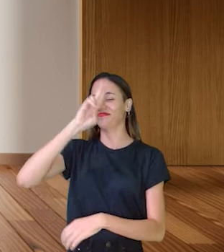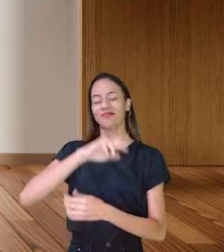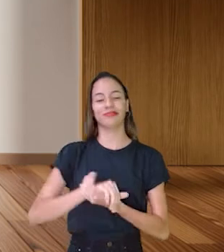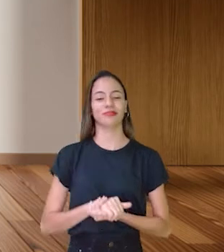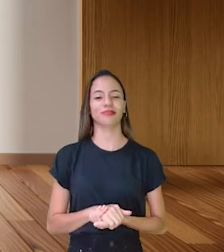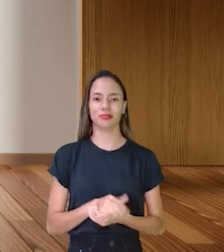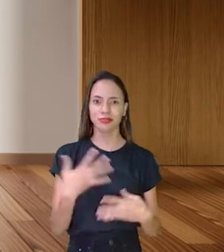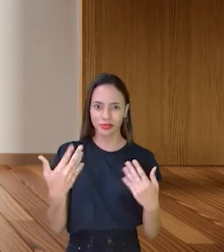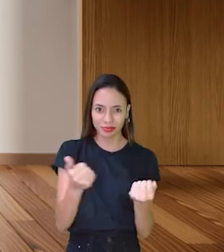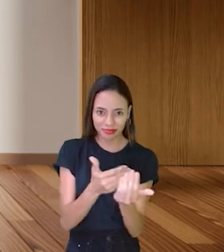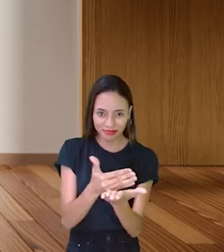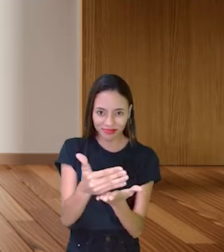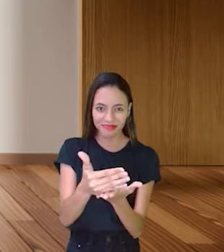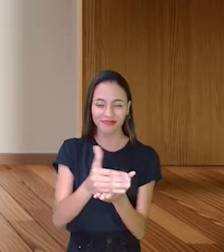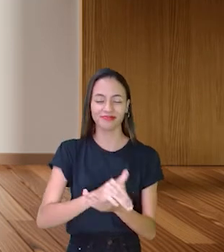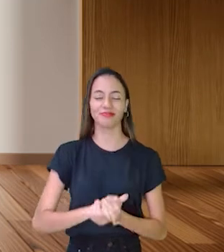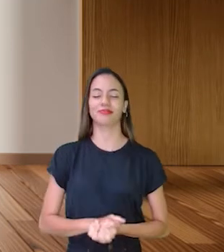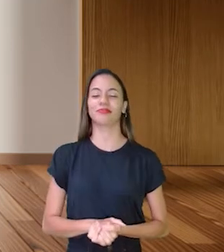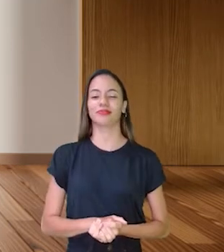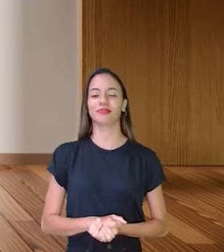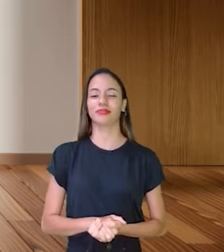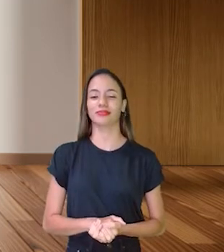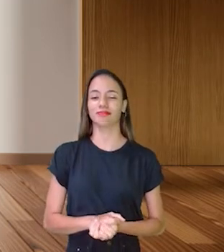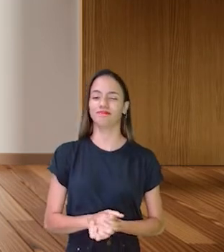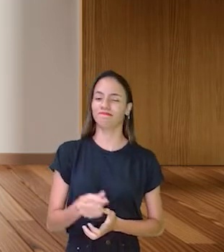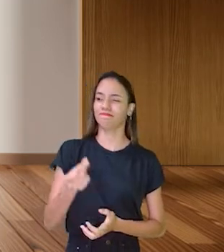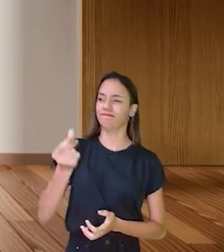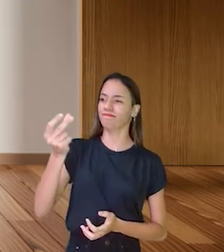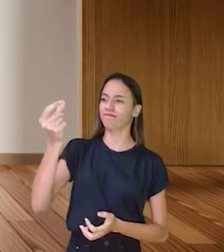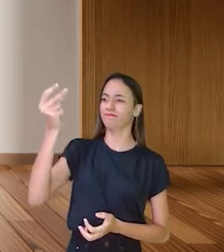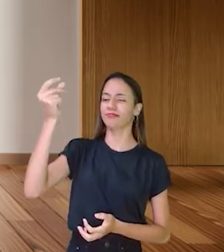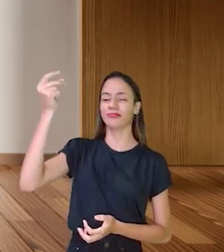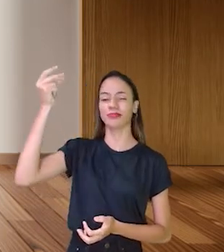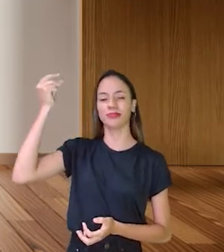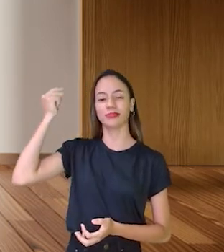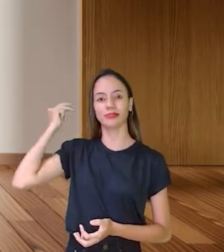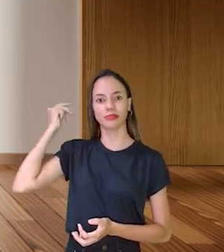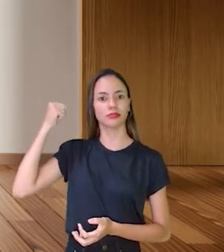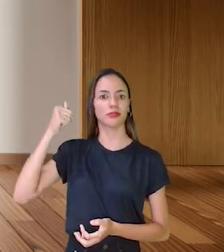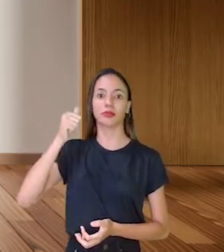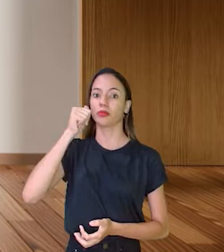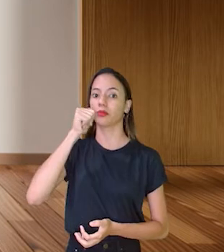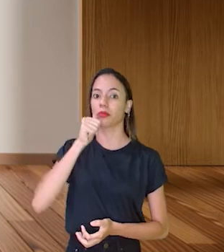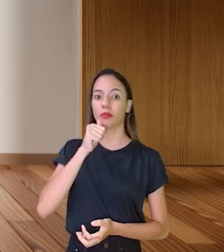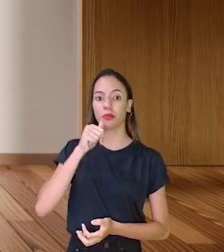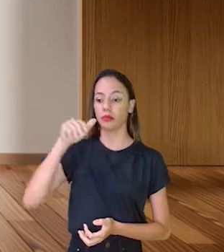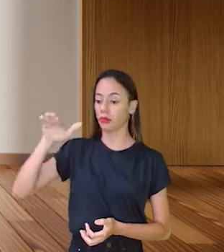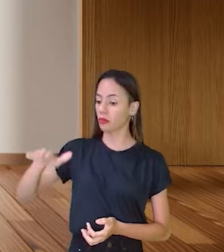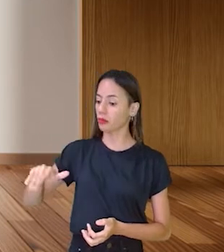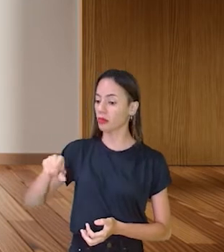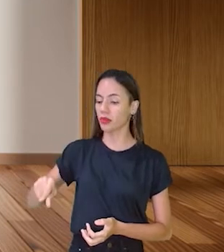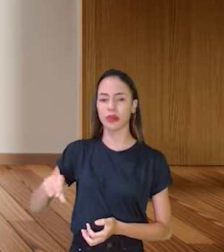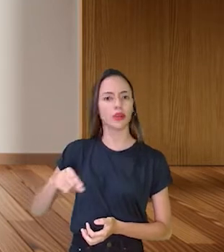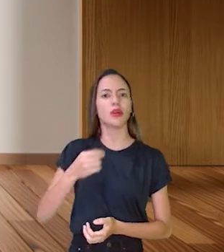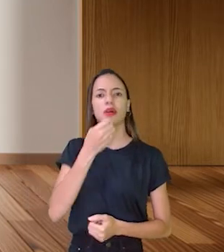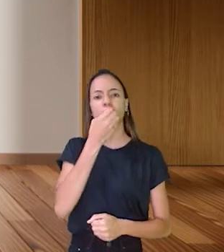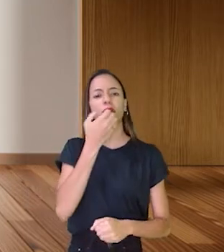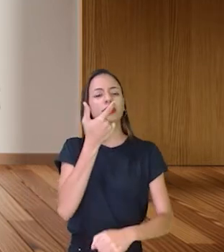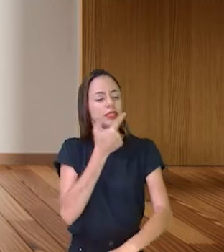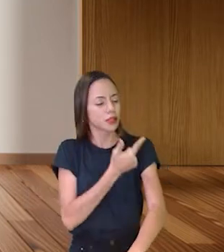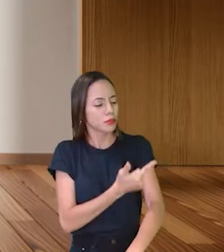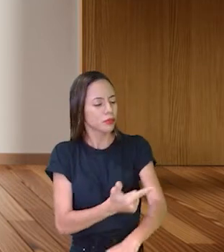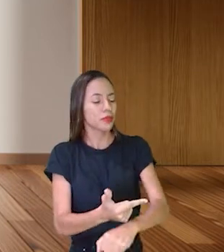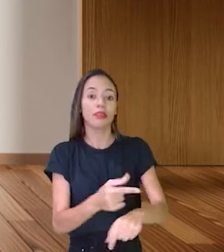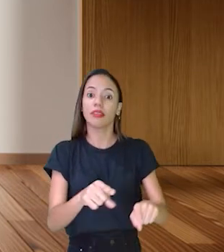Vamos começar? Era uma vez, uma menina muito simpática e